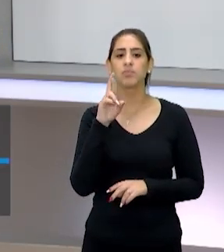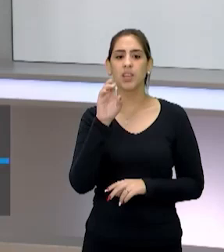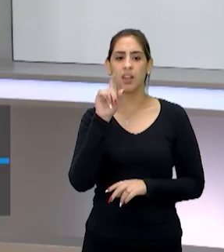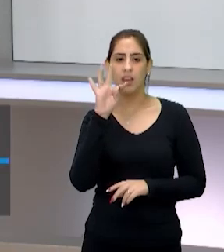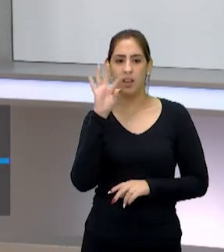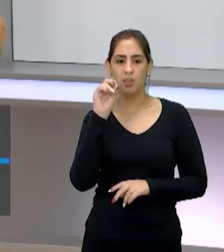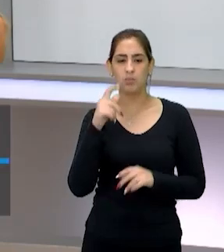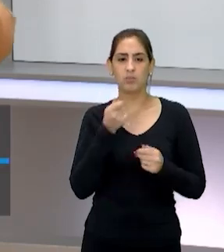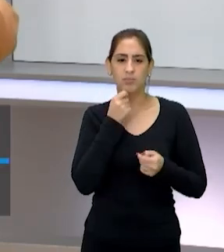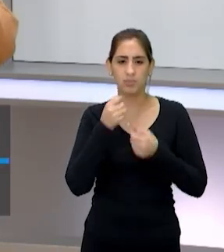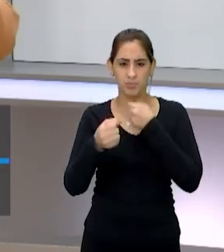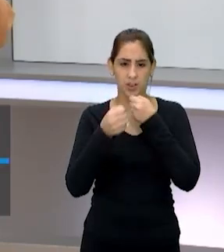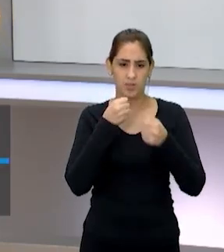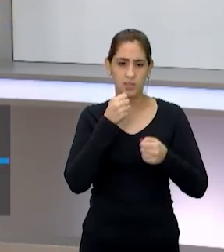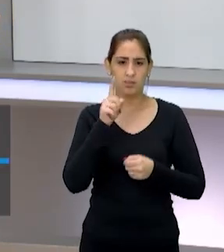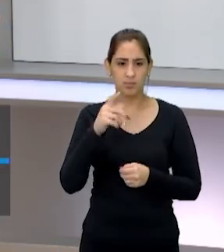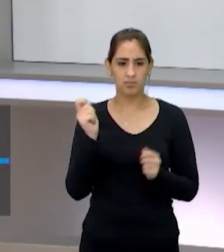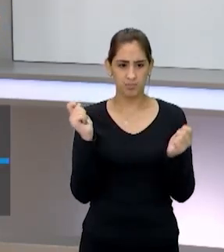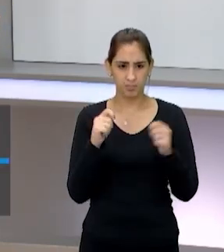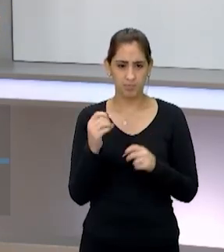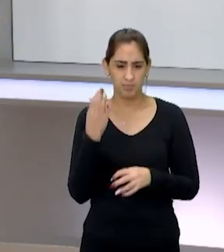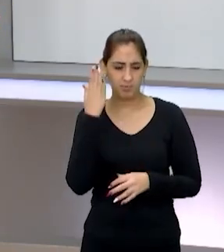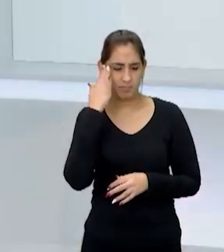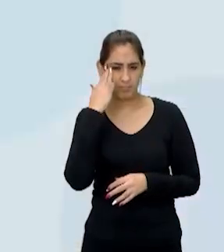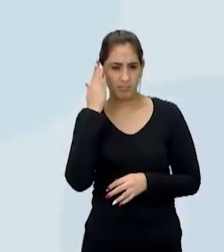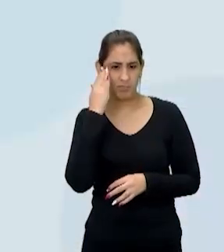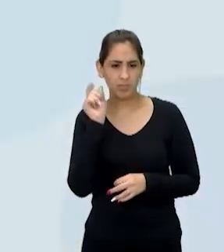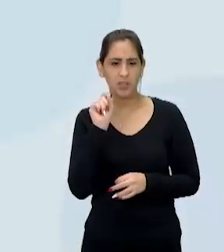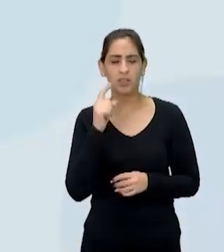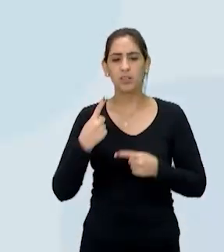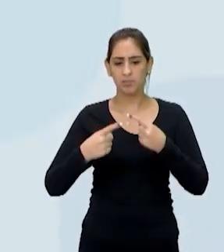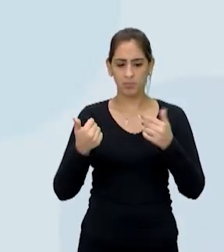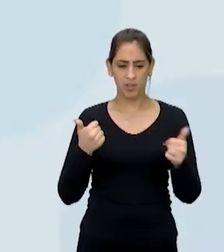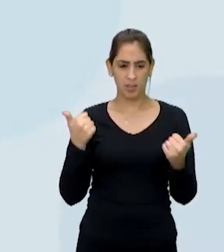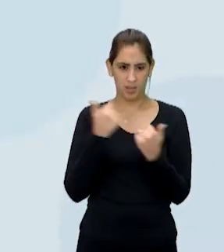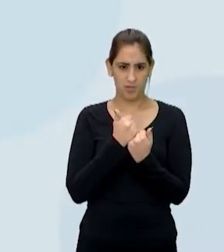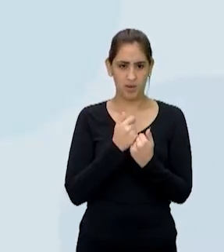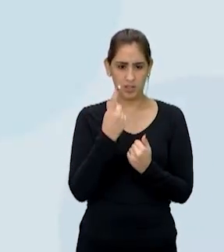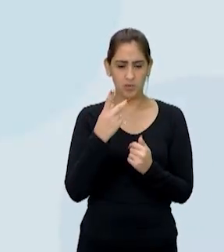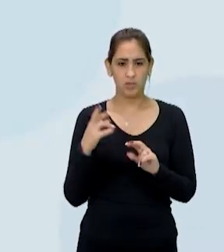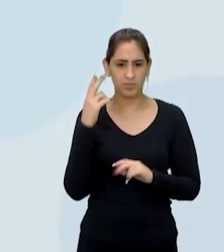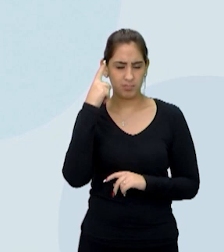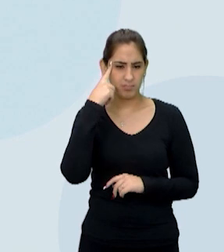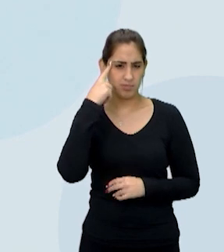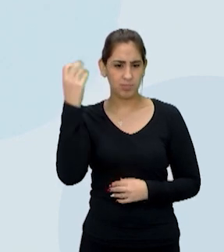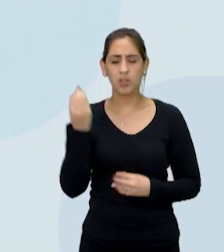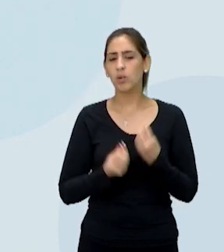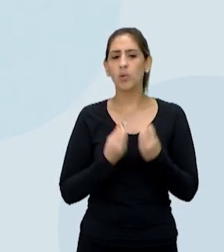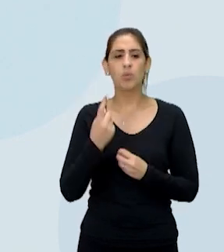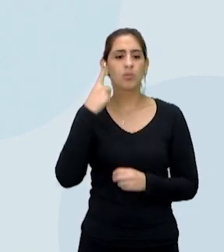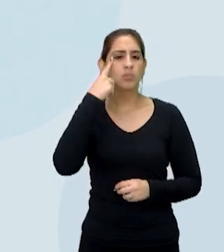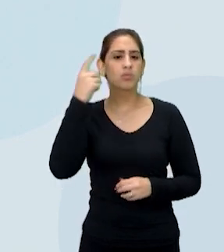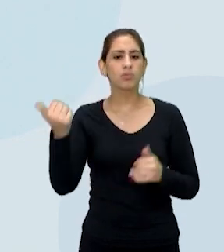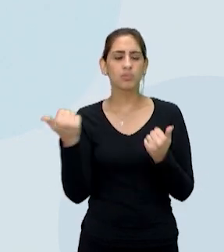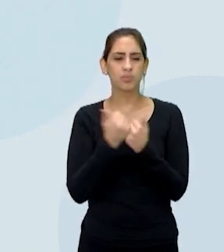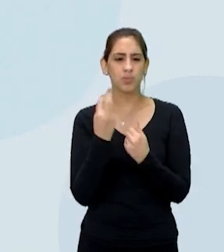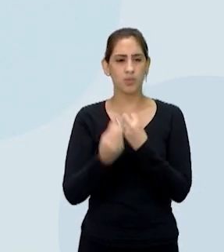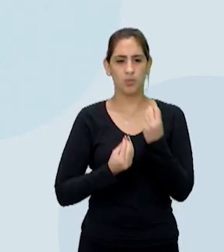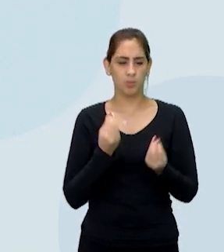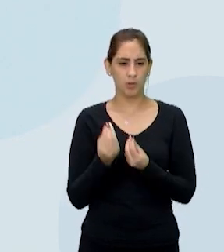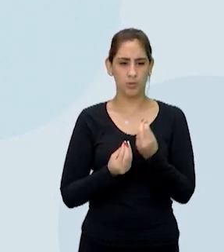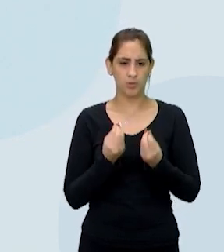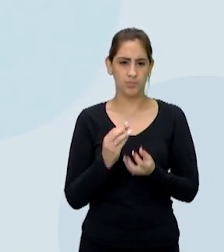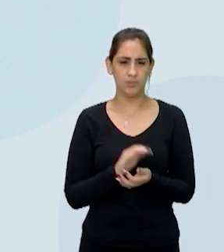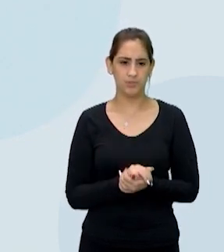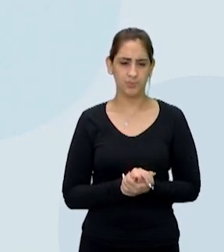possível observar marcas de argumentação? Está se defendendo uma ideia? Como essa ideia é defendida? Se defende